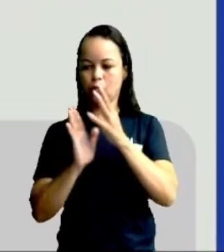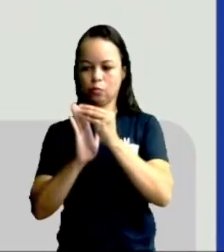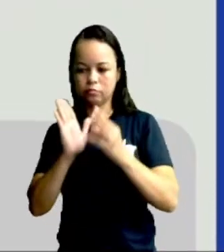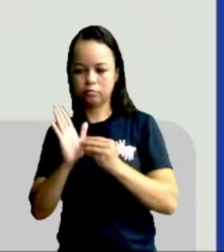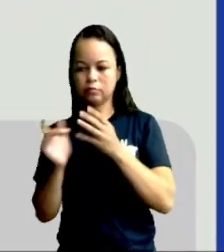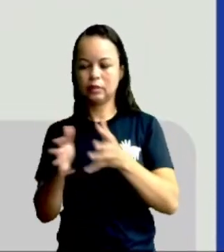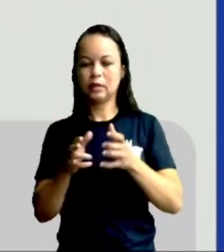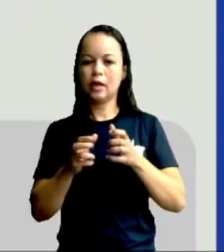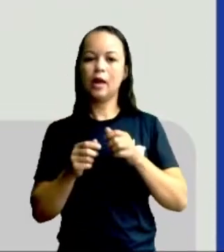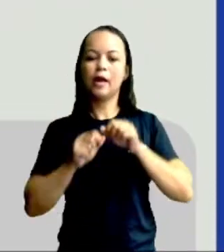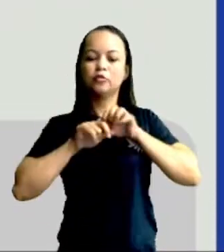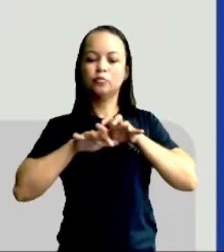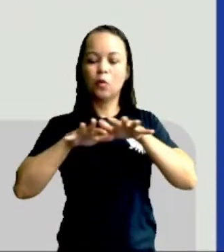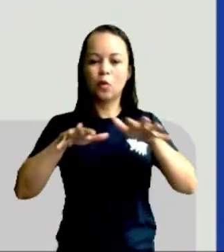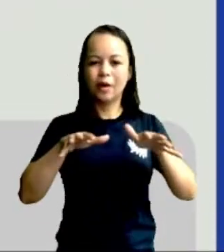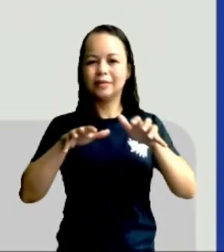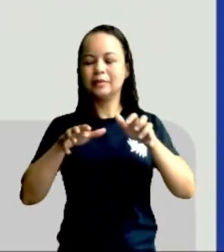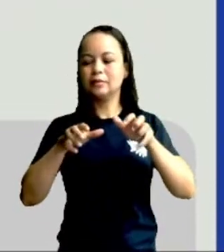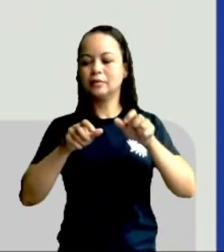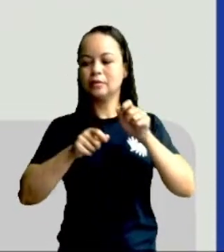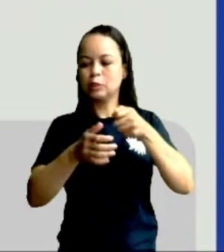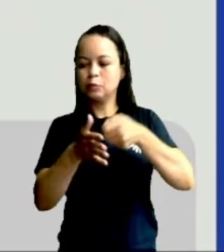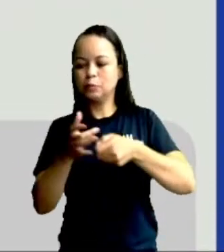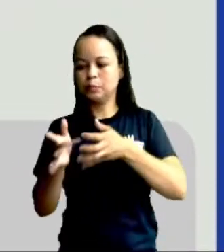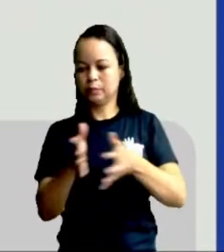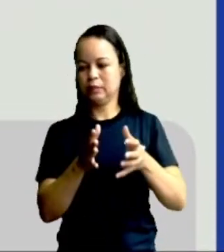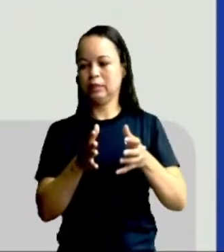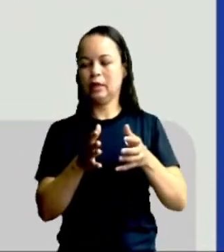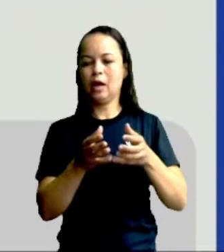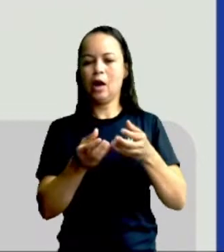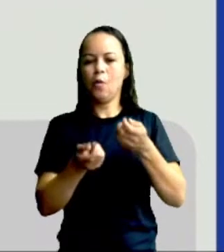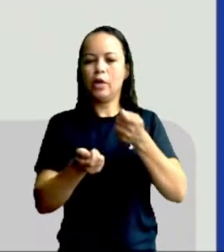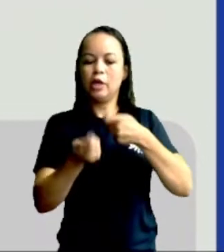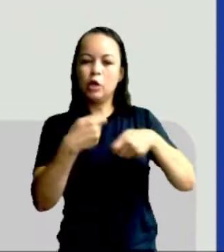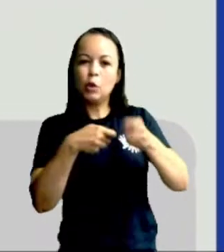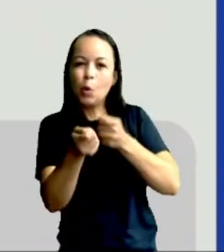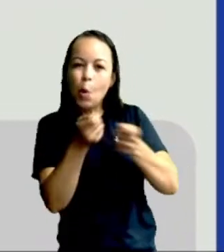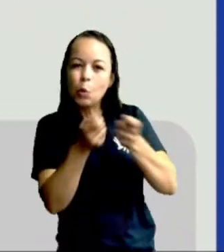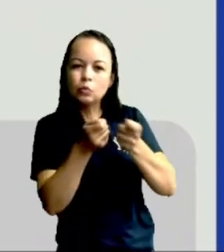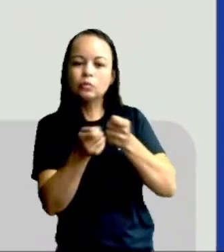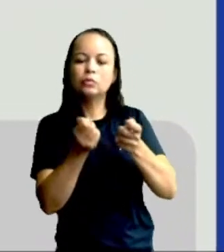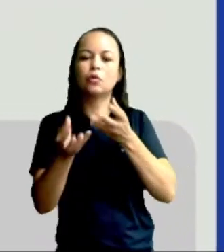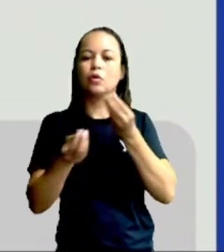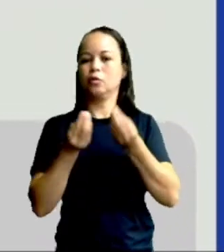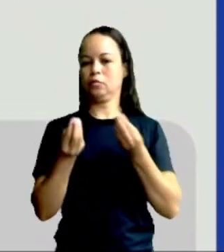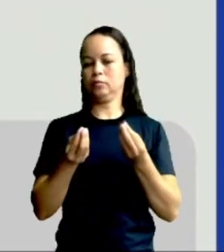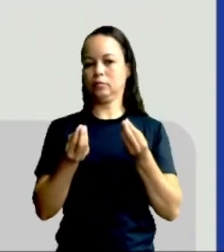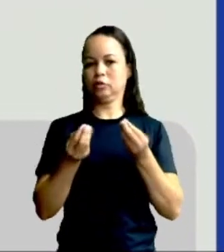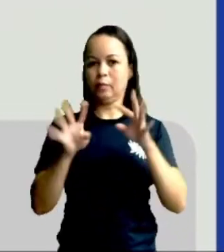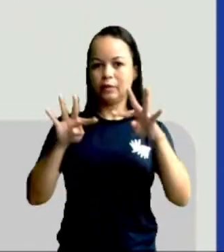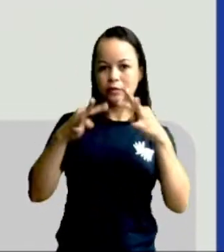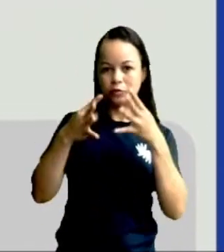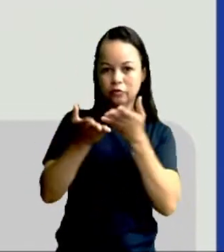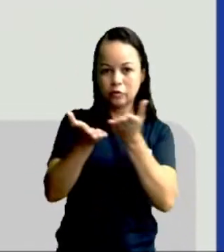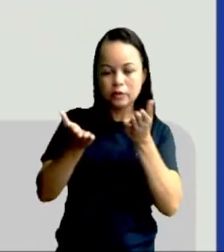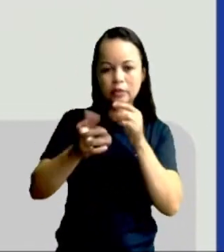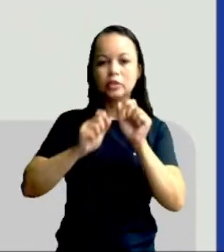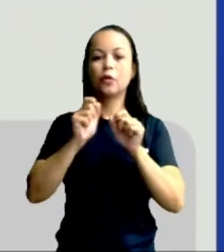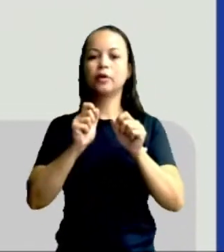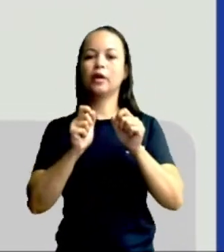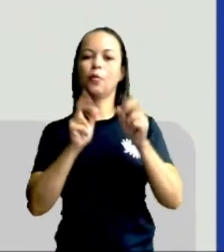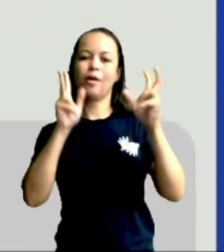exploração mineral e como controlar. Então, chama atenção para vocês que é uma temática extremamente